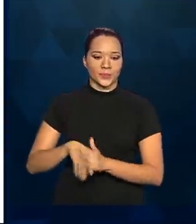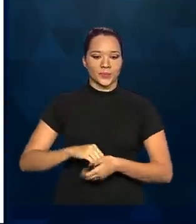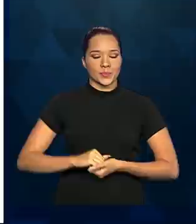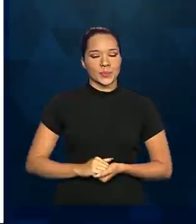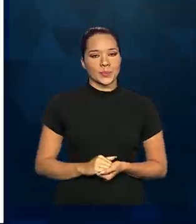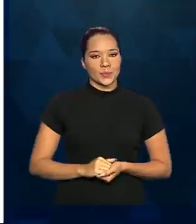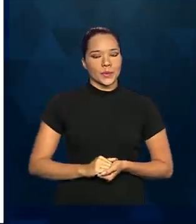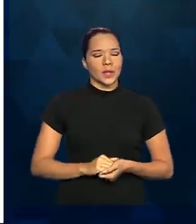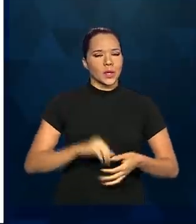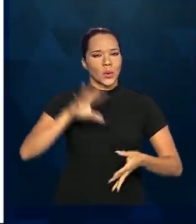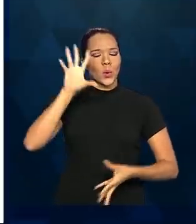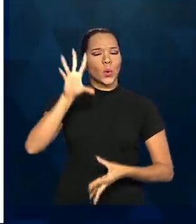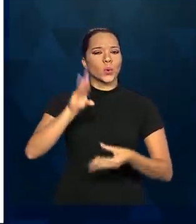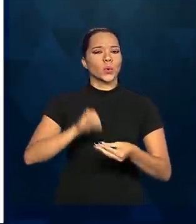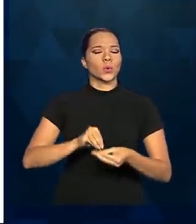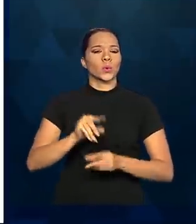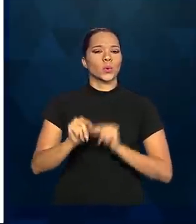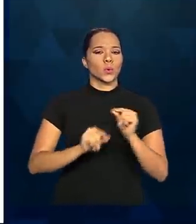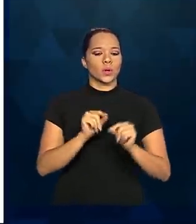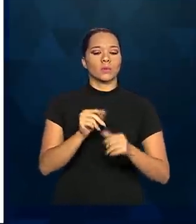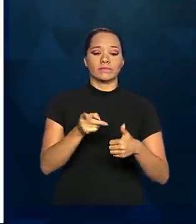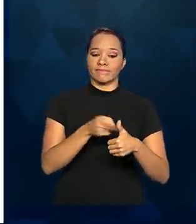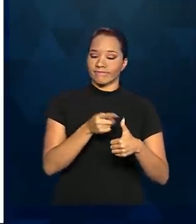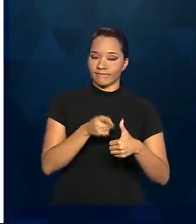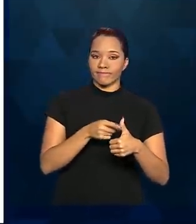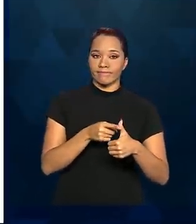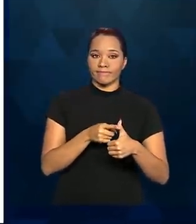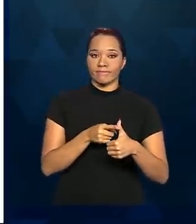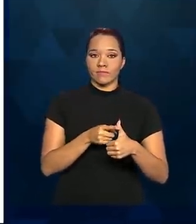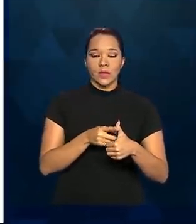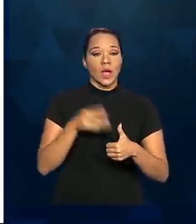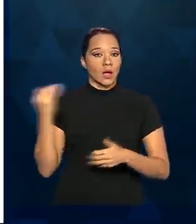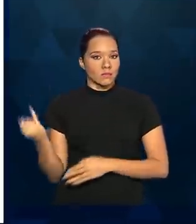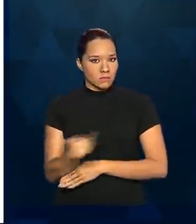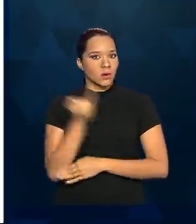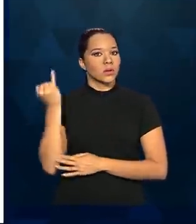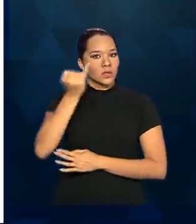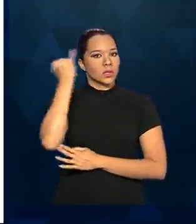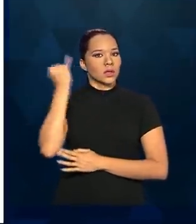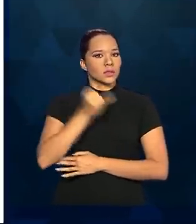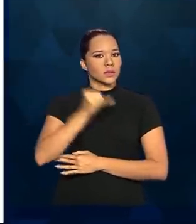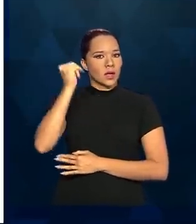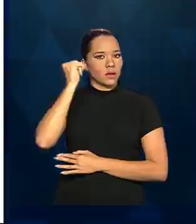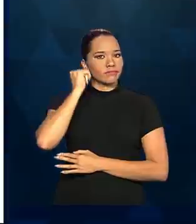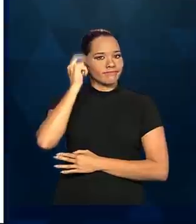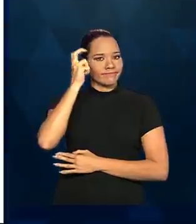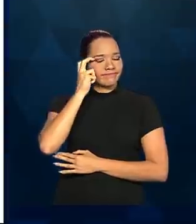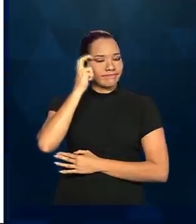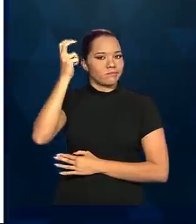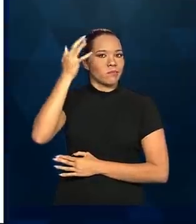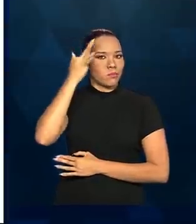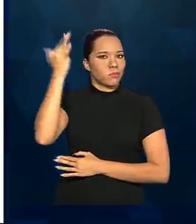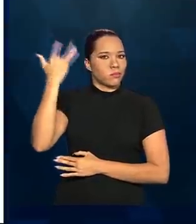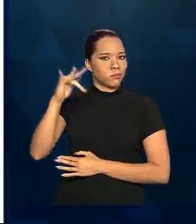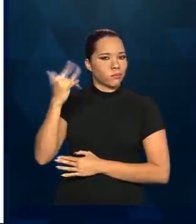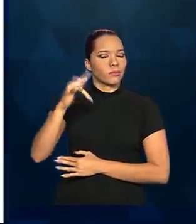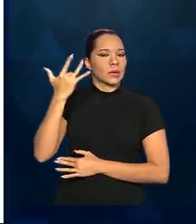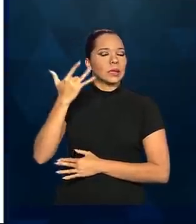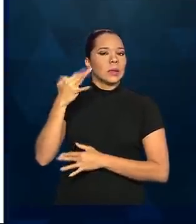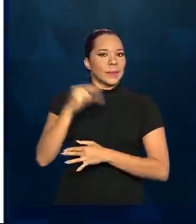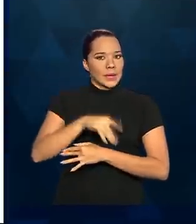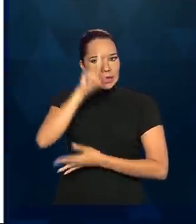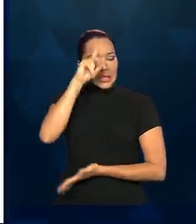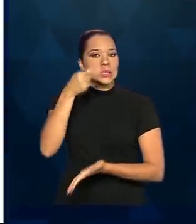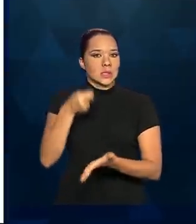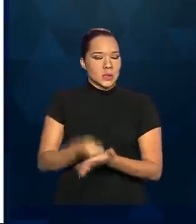Então, a gente conclui, em primeiro, reforçando a importância da inteligência epidemiológica para a tomada de decisões.